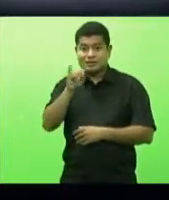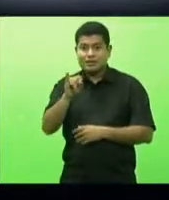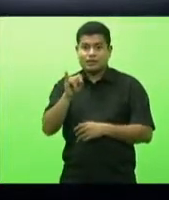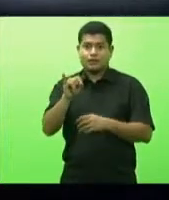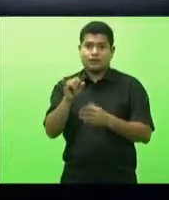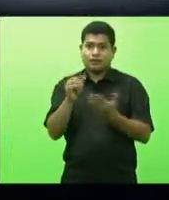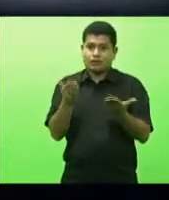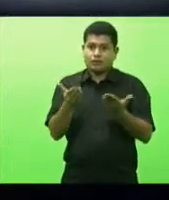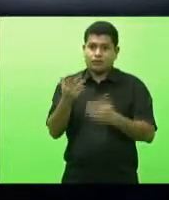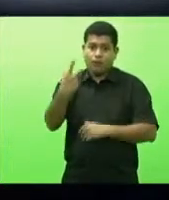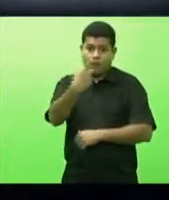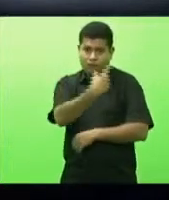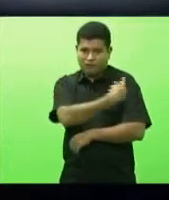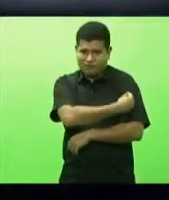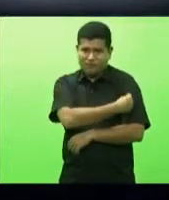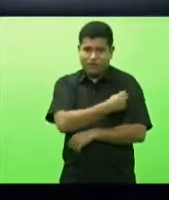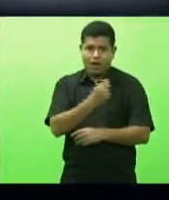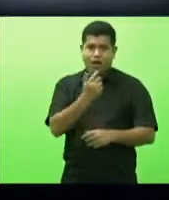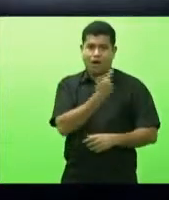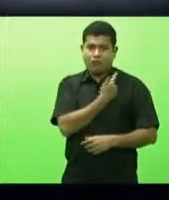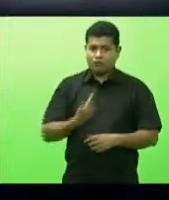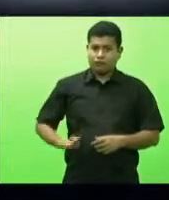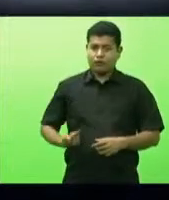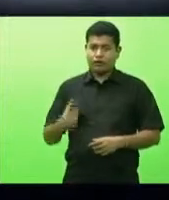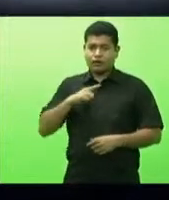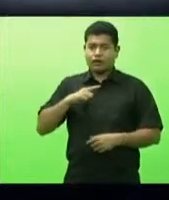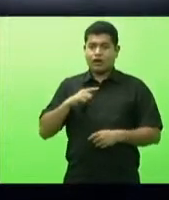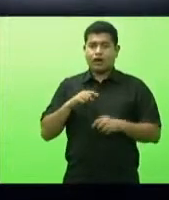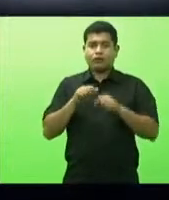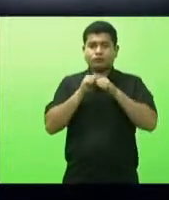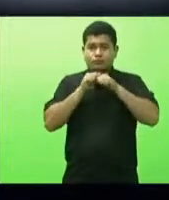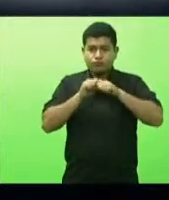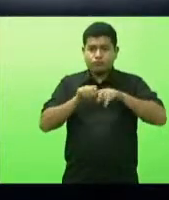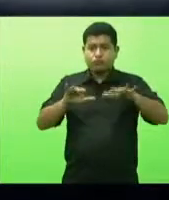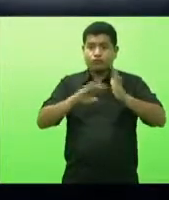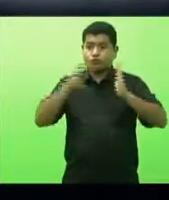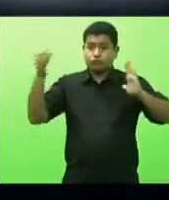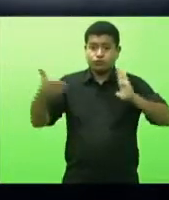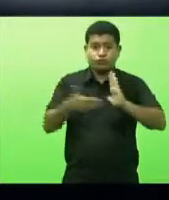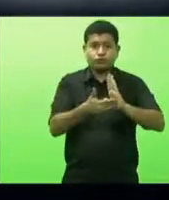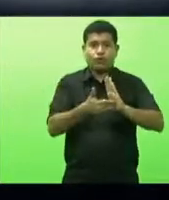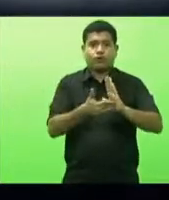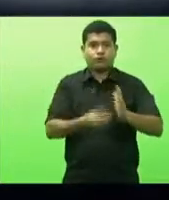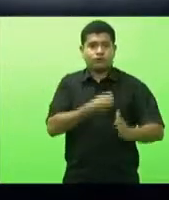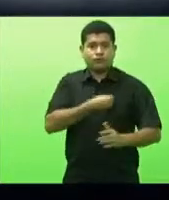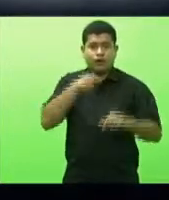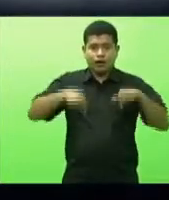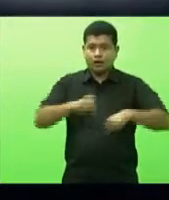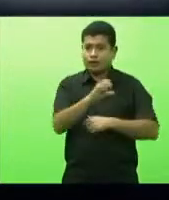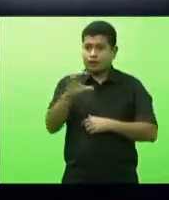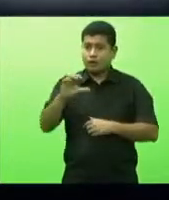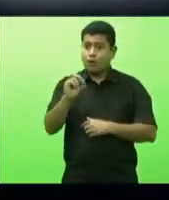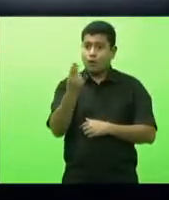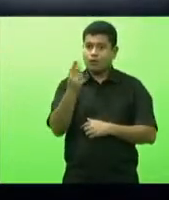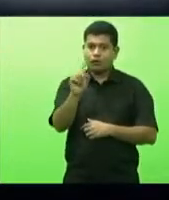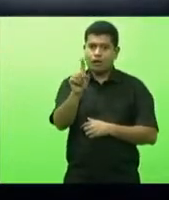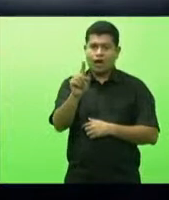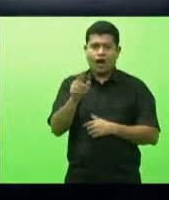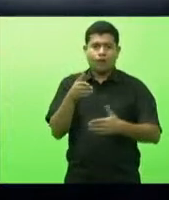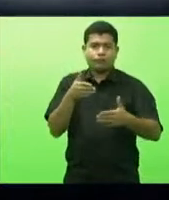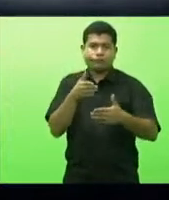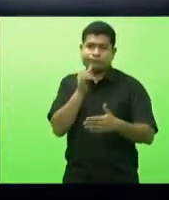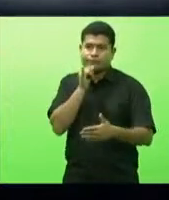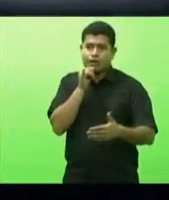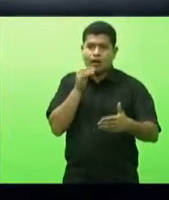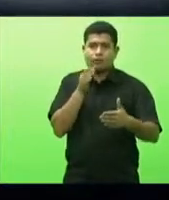vacinas então a imunização será para todos que moram em Santa Catarina ou não ou será só restrito por exemplo